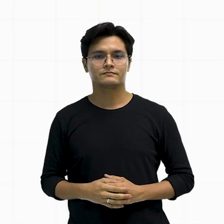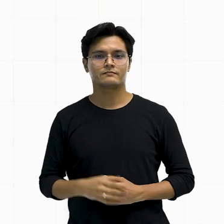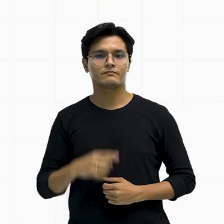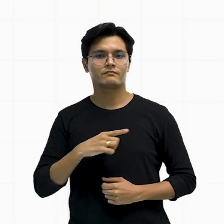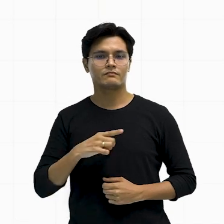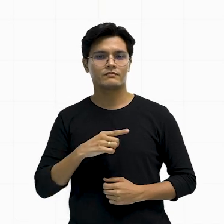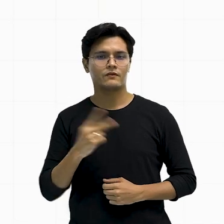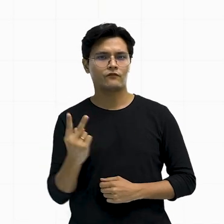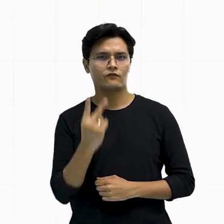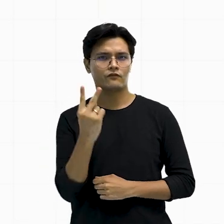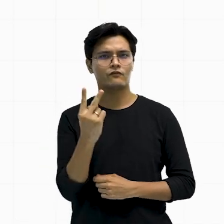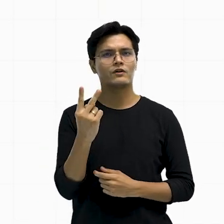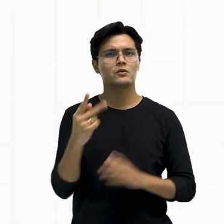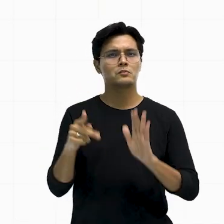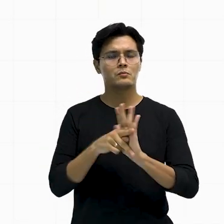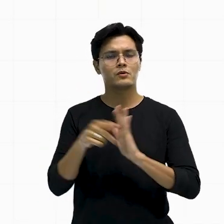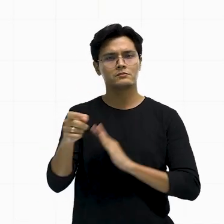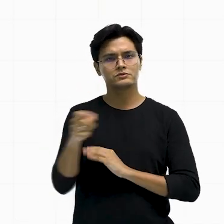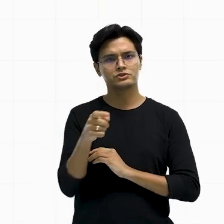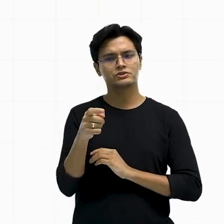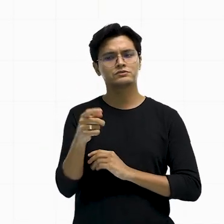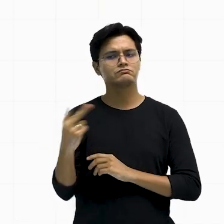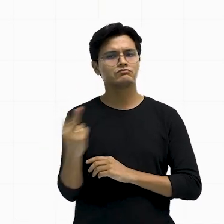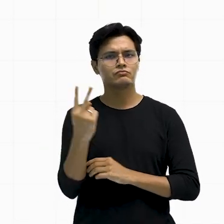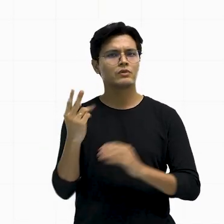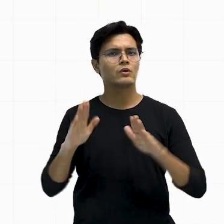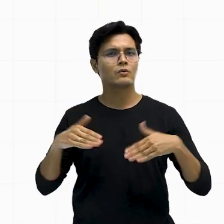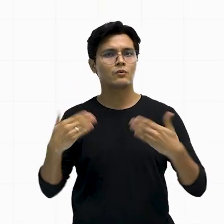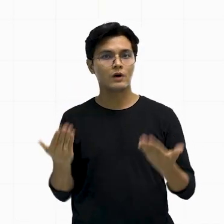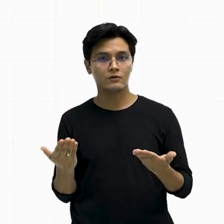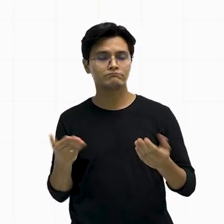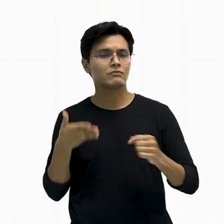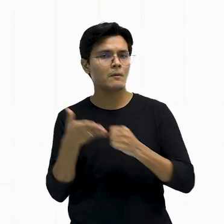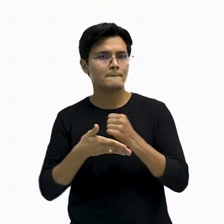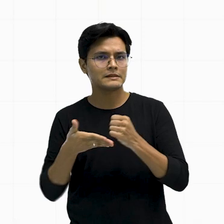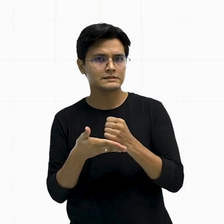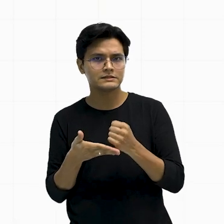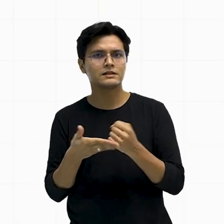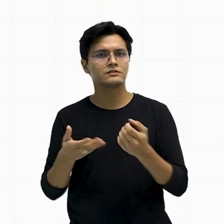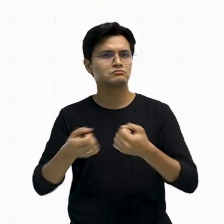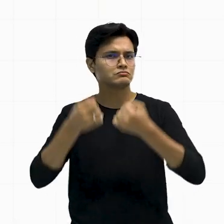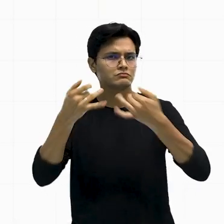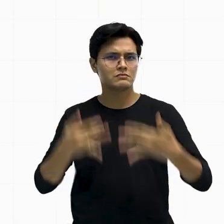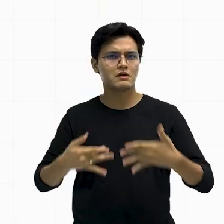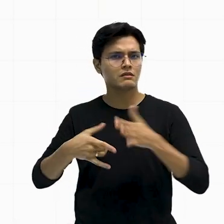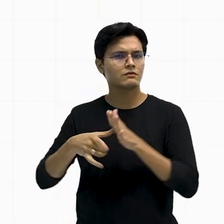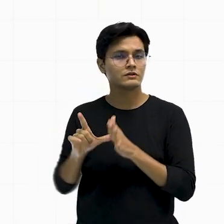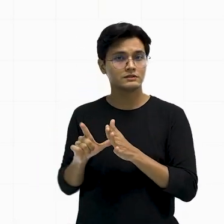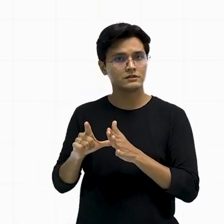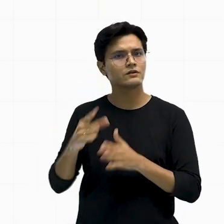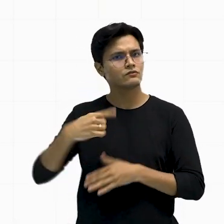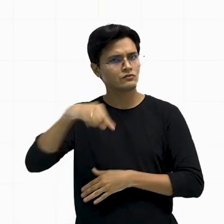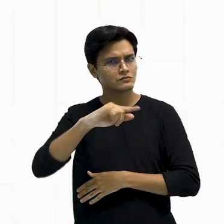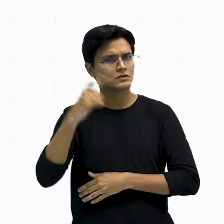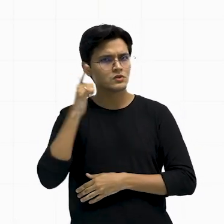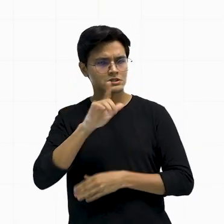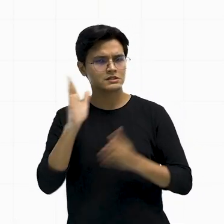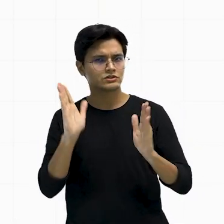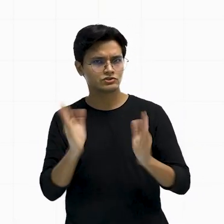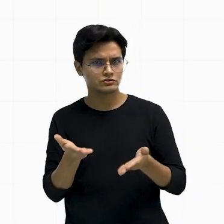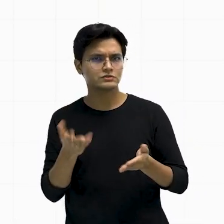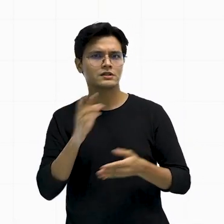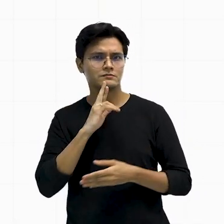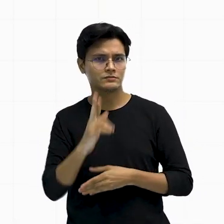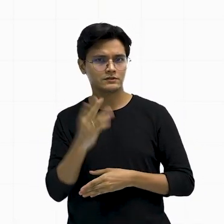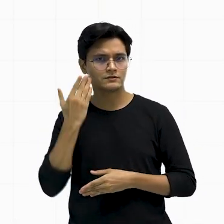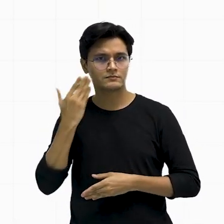de X? Com base em tudo que nós já conversamos até aqui. Você já tem condições de responder quanto é que vale